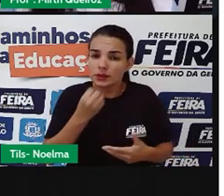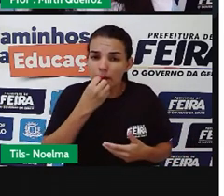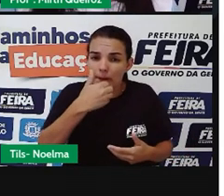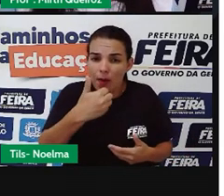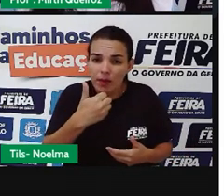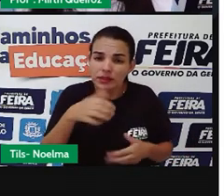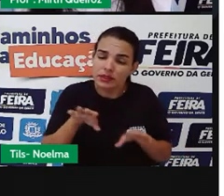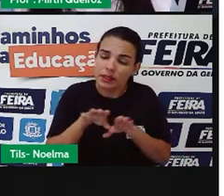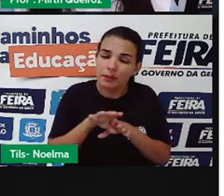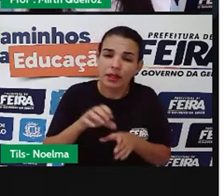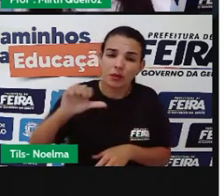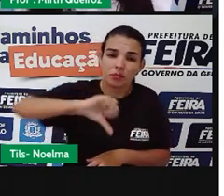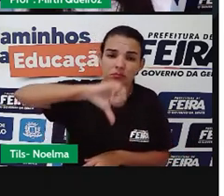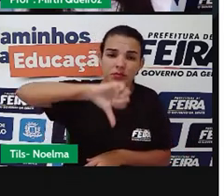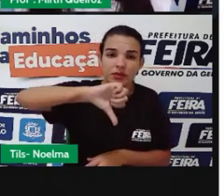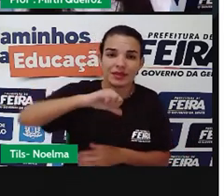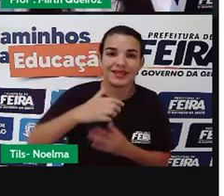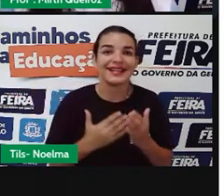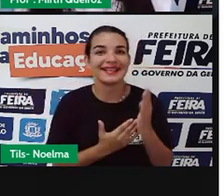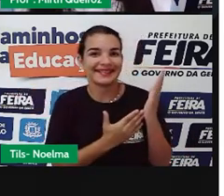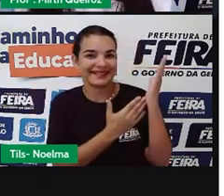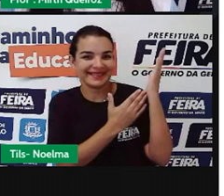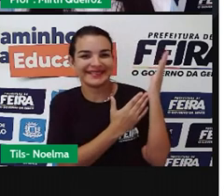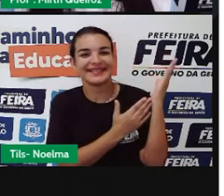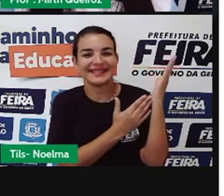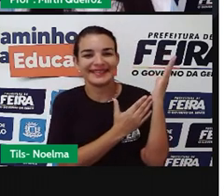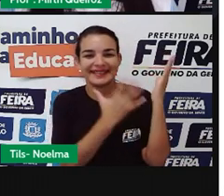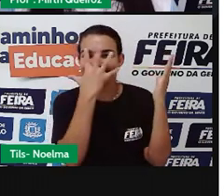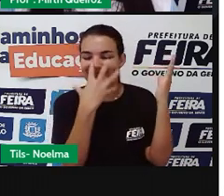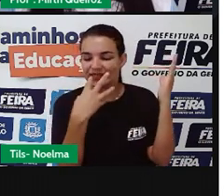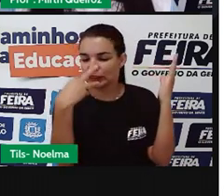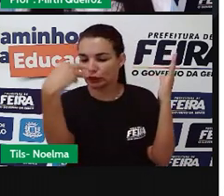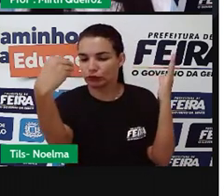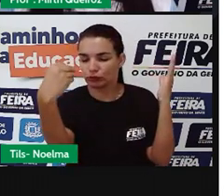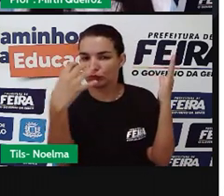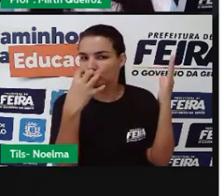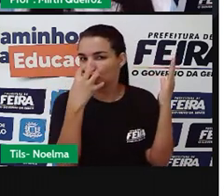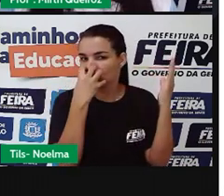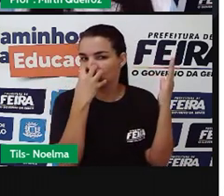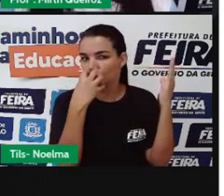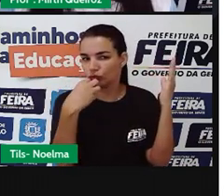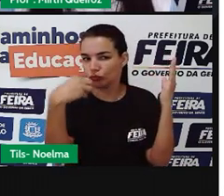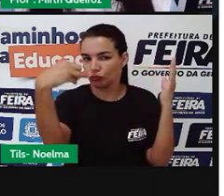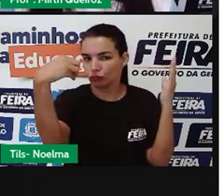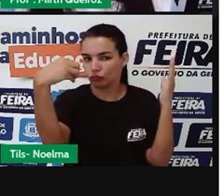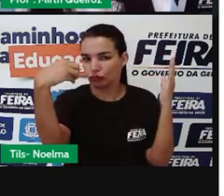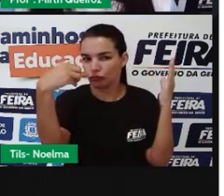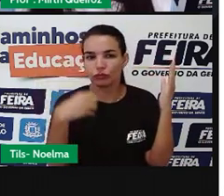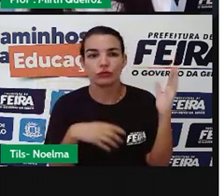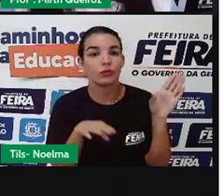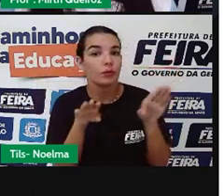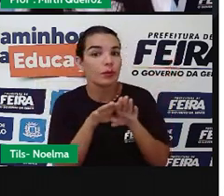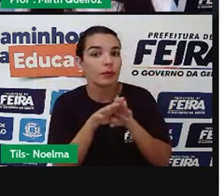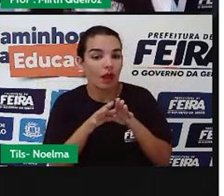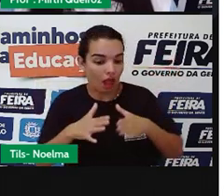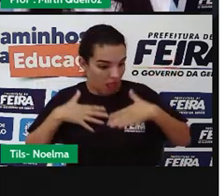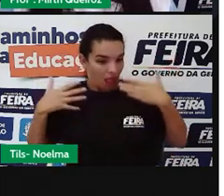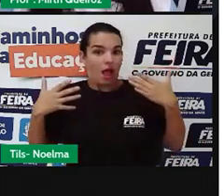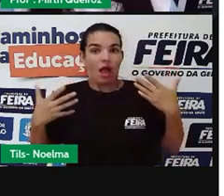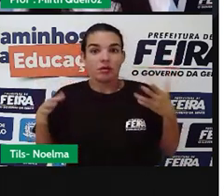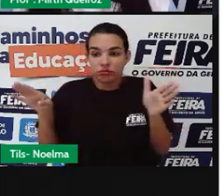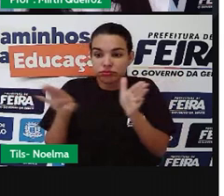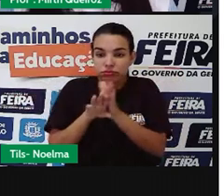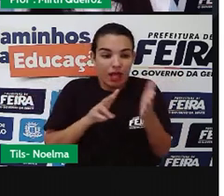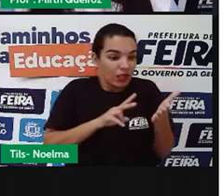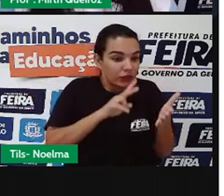negativas. A raposa, ela aparece na história de forma repetida e misteriosa e estabelece